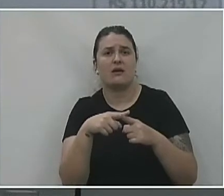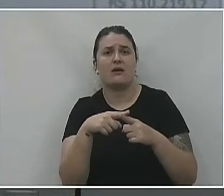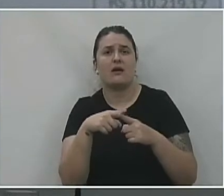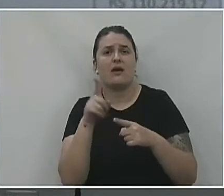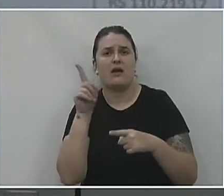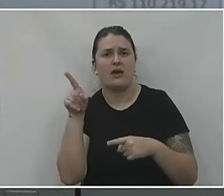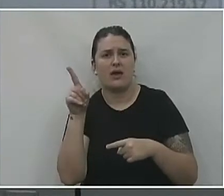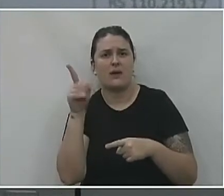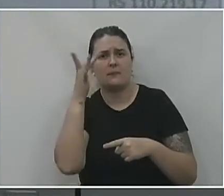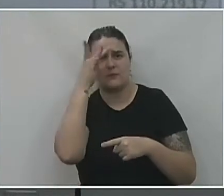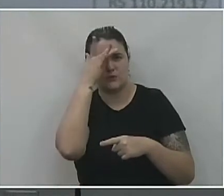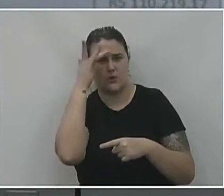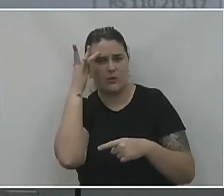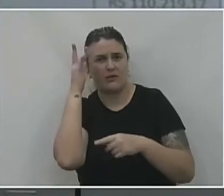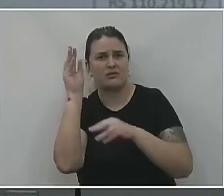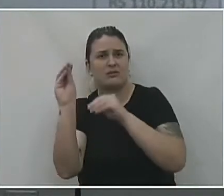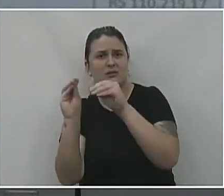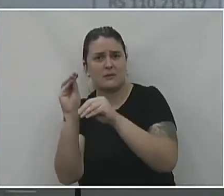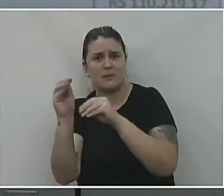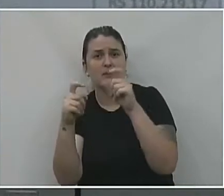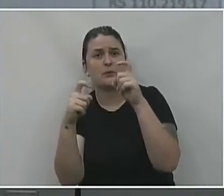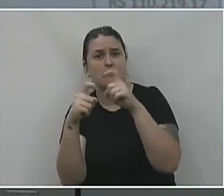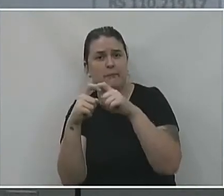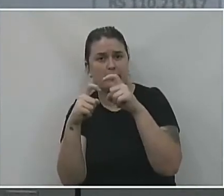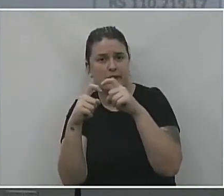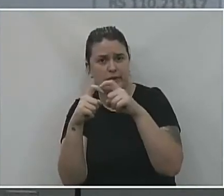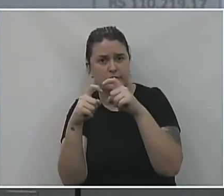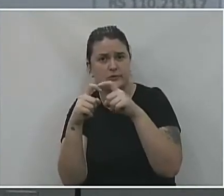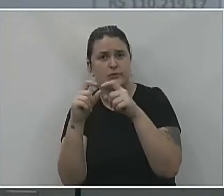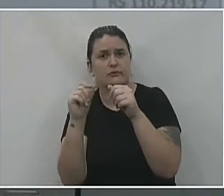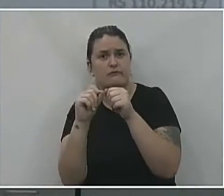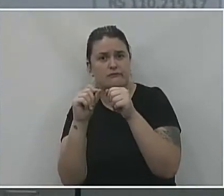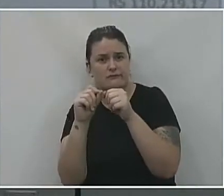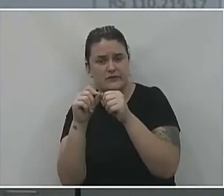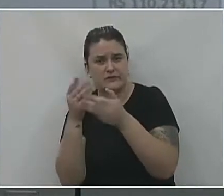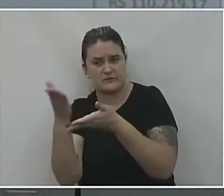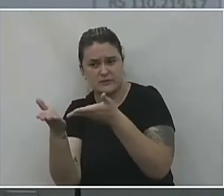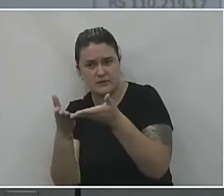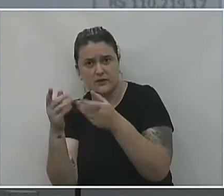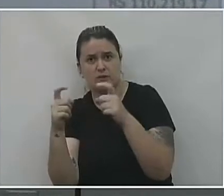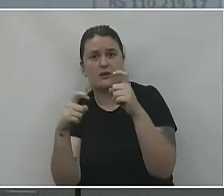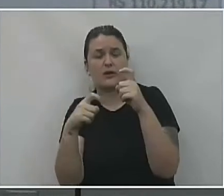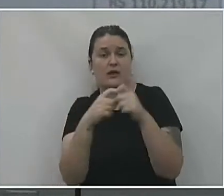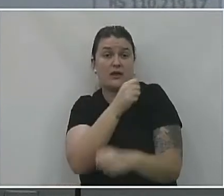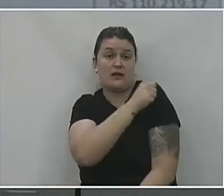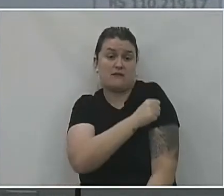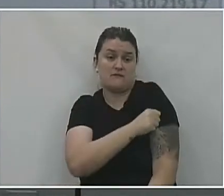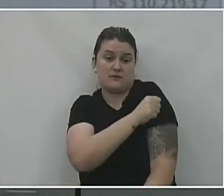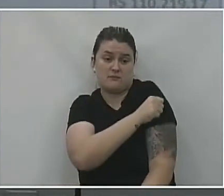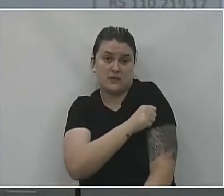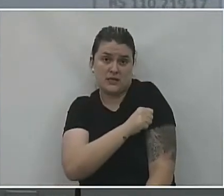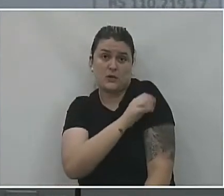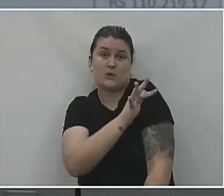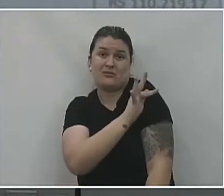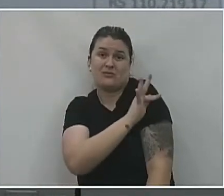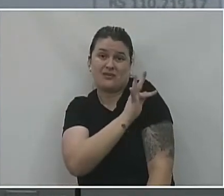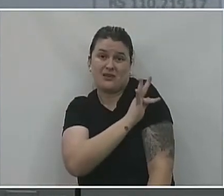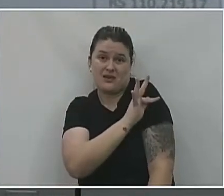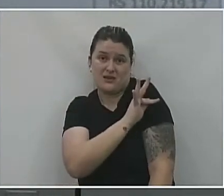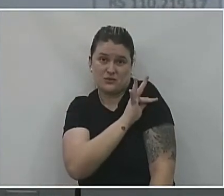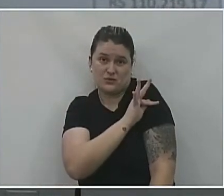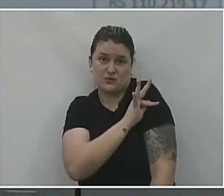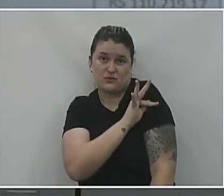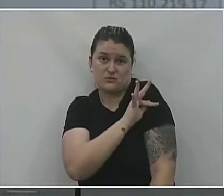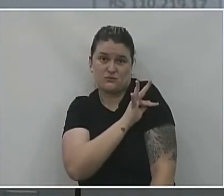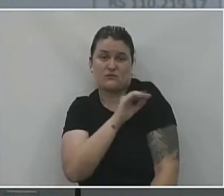são os agentes de saúde. São os médicos que fazem o ato médico, são os enfermeiros e os técnicos que dão essa assessoria para a gente poder